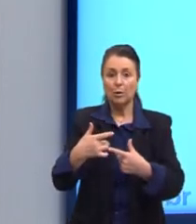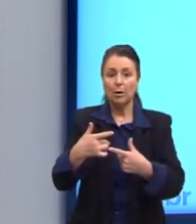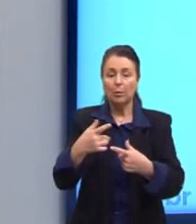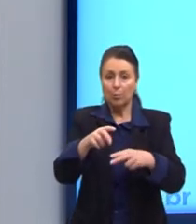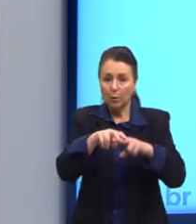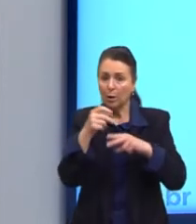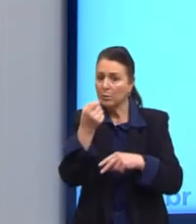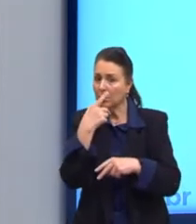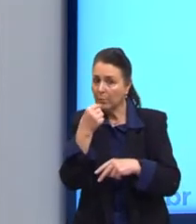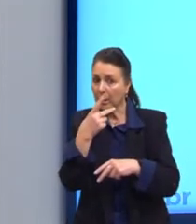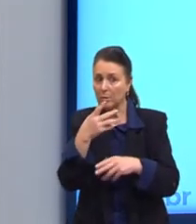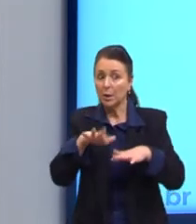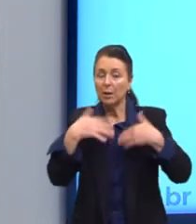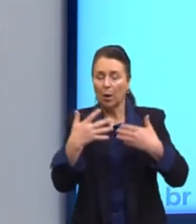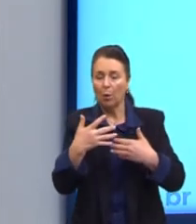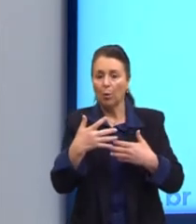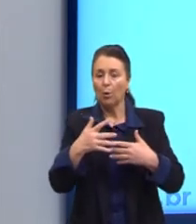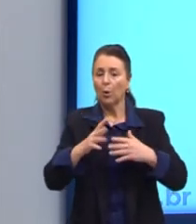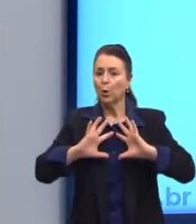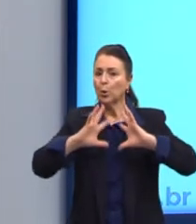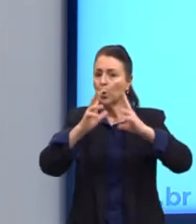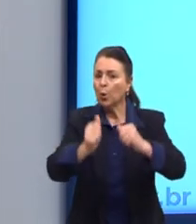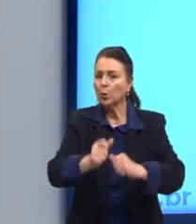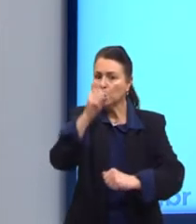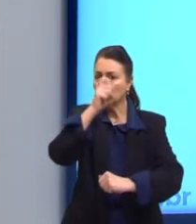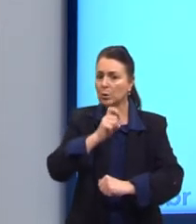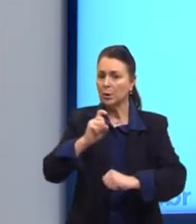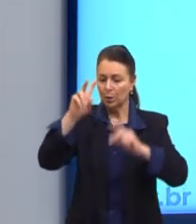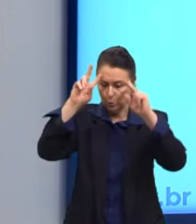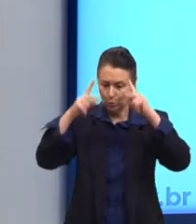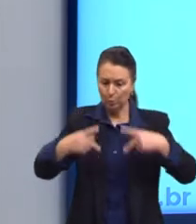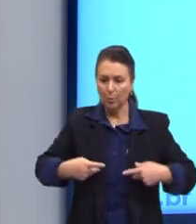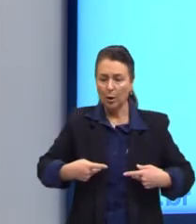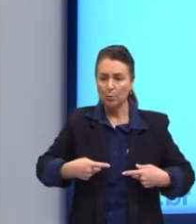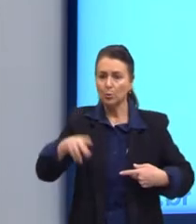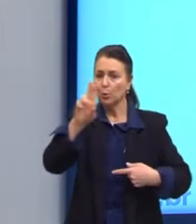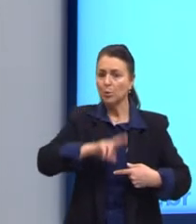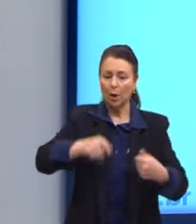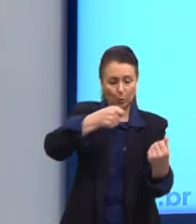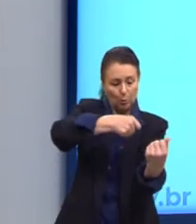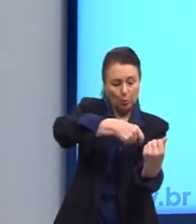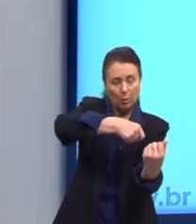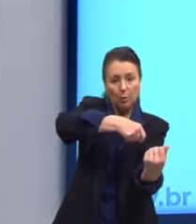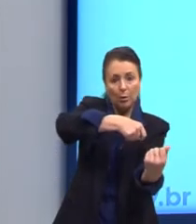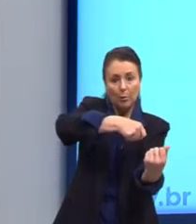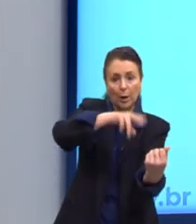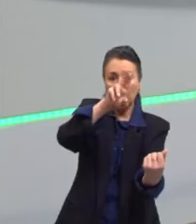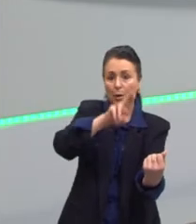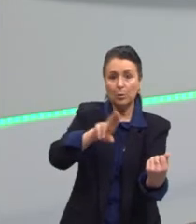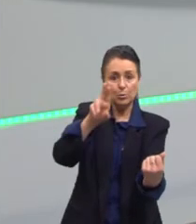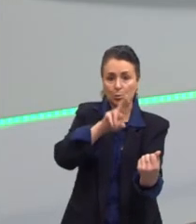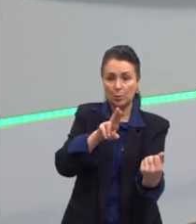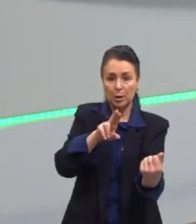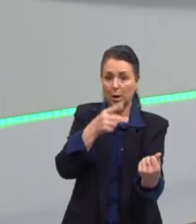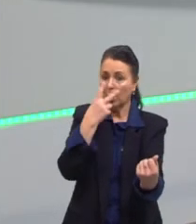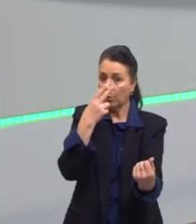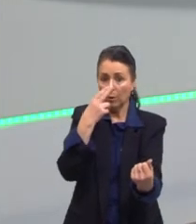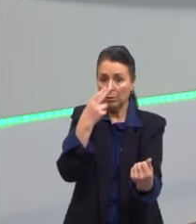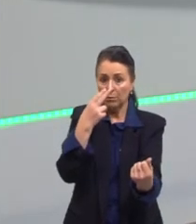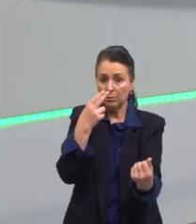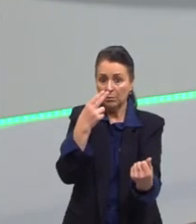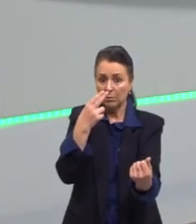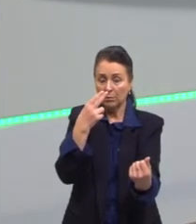curados da tuberculose com o mesmo soro. Essa analogia é usada pela propaganda. A propaganda usa esse